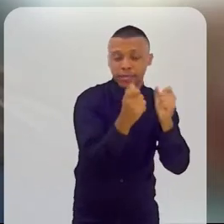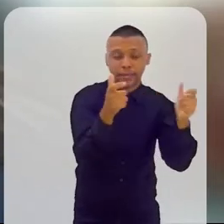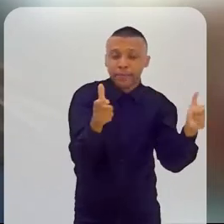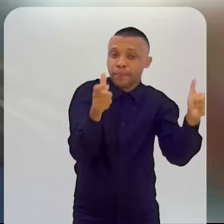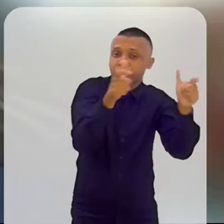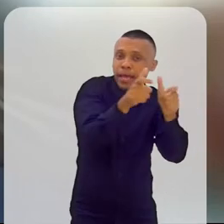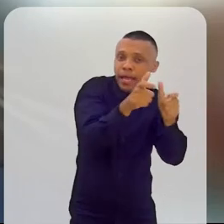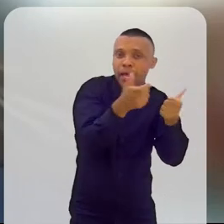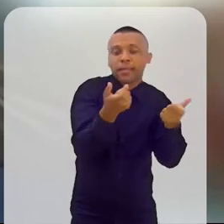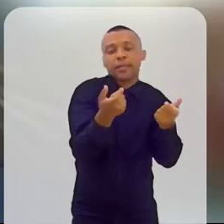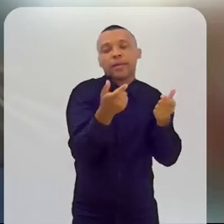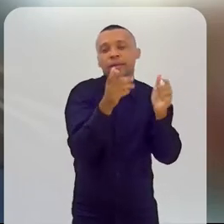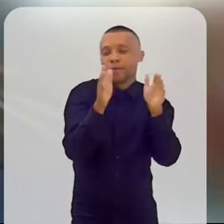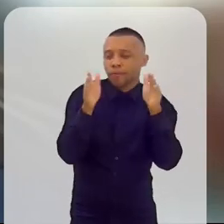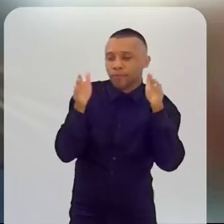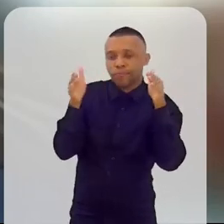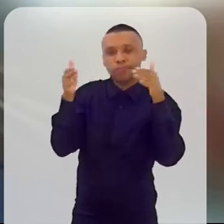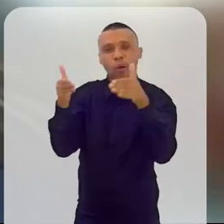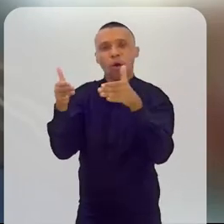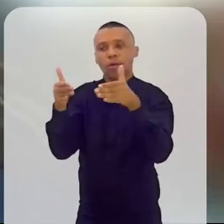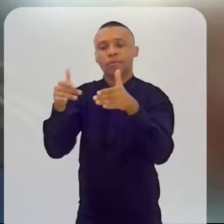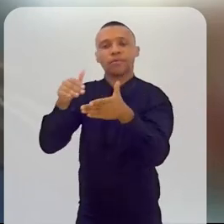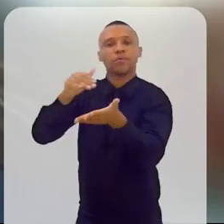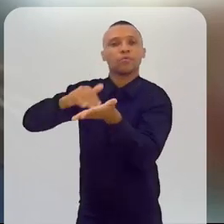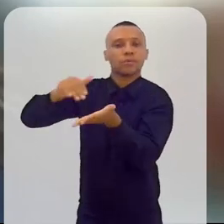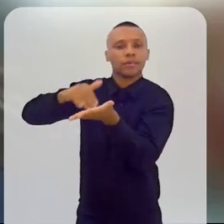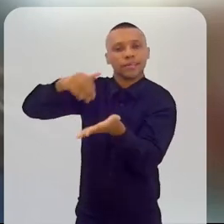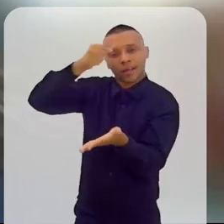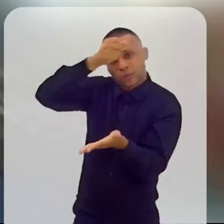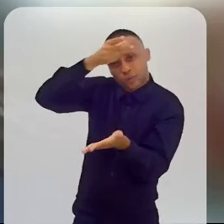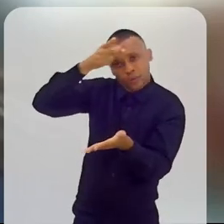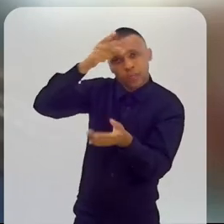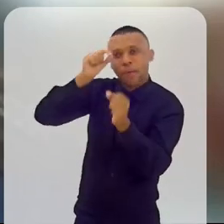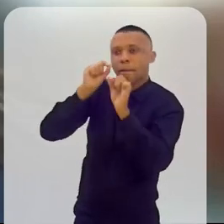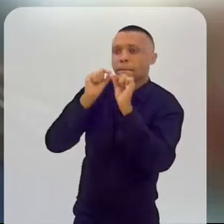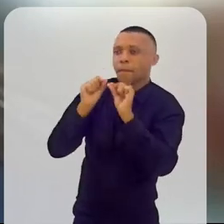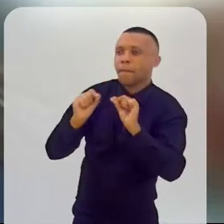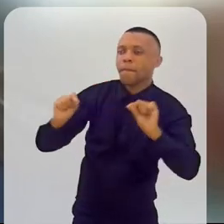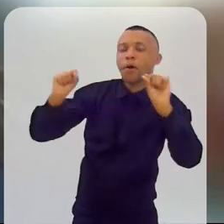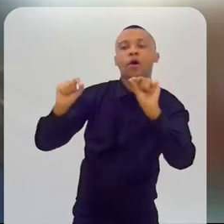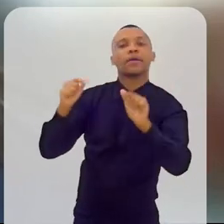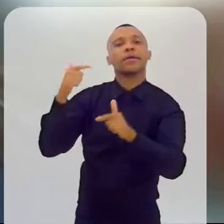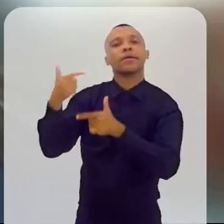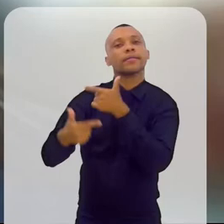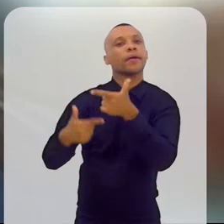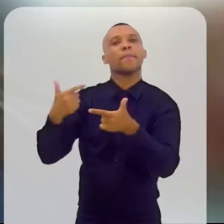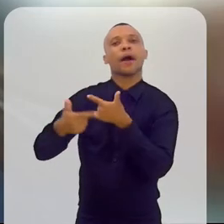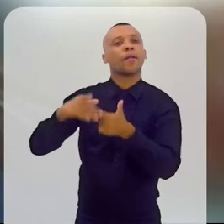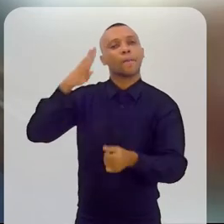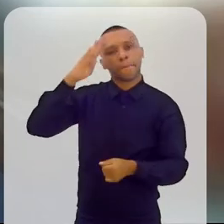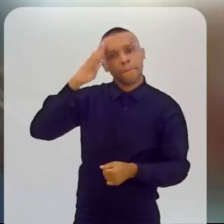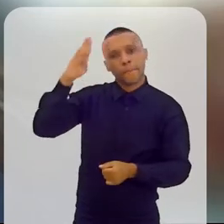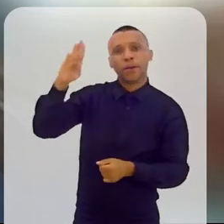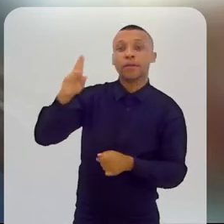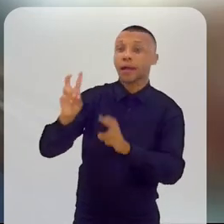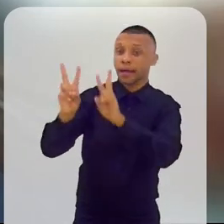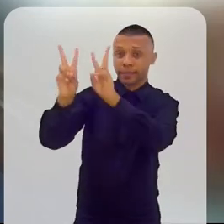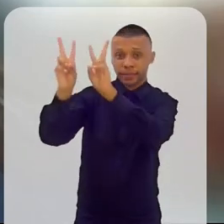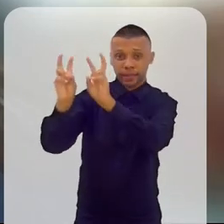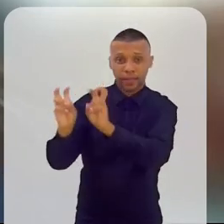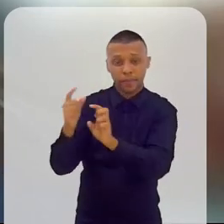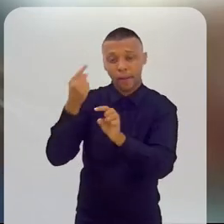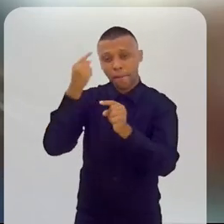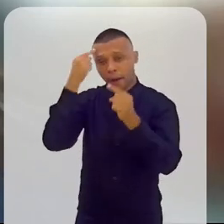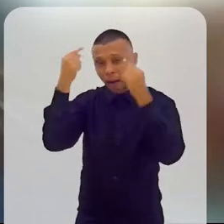e a outra focada nos secretários municipais, que trabalham especialmente as